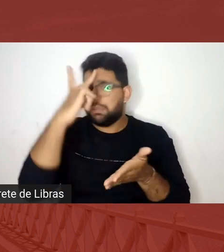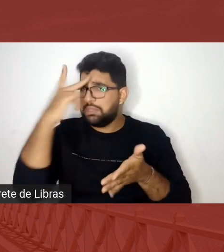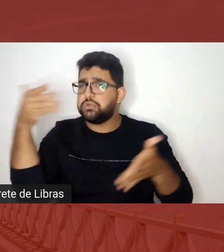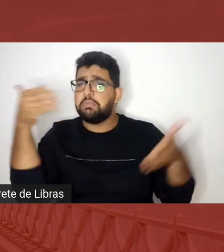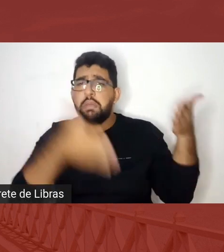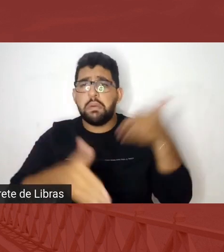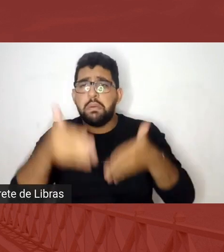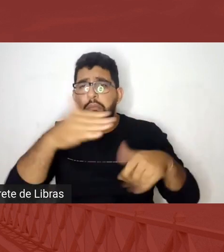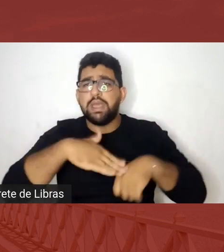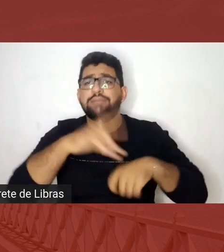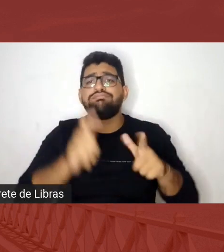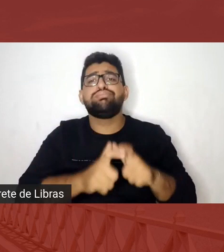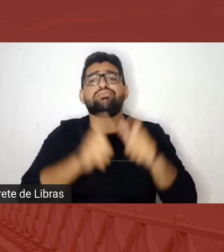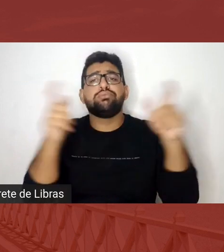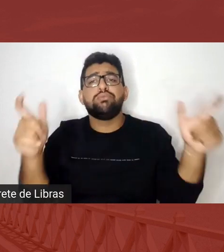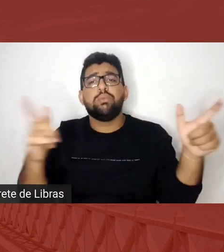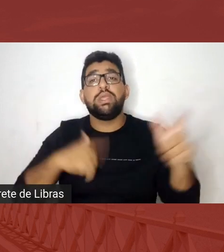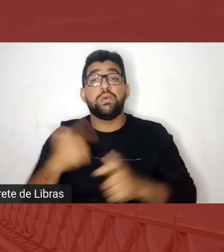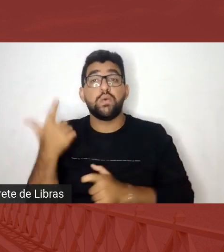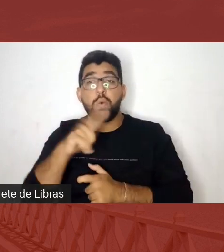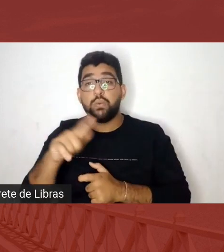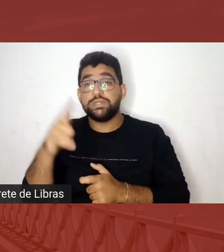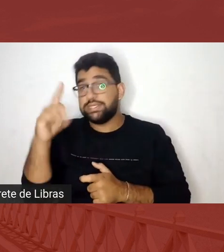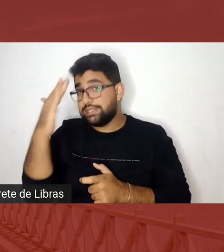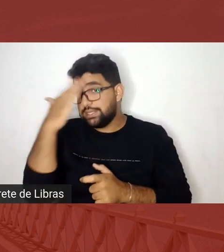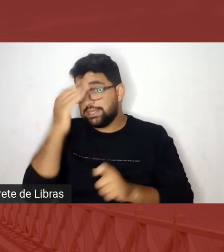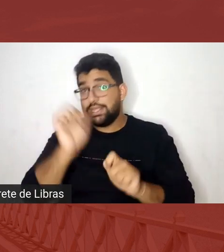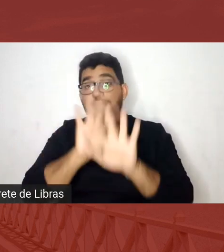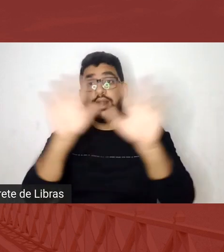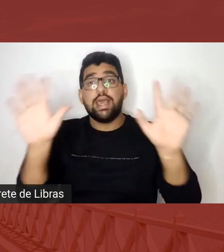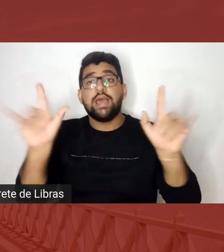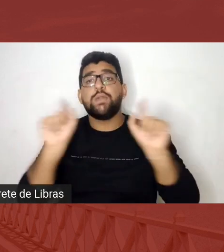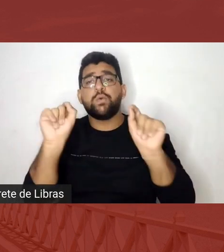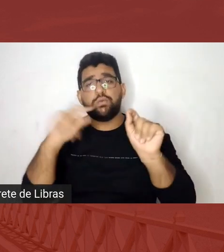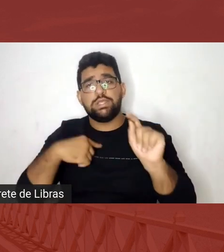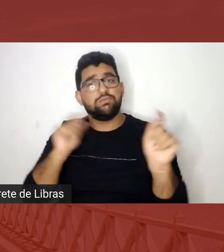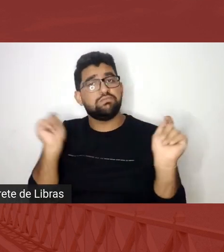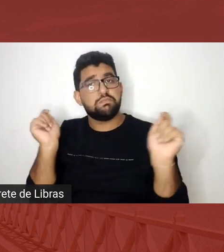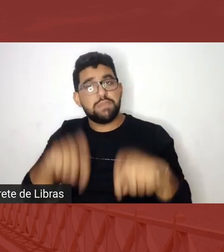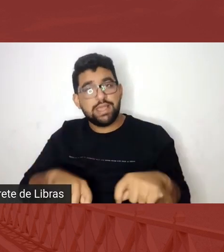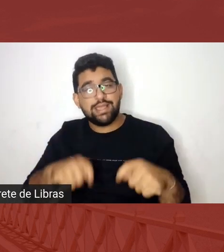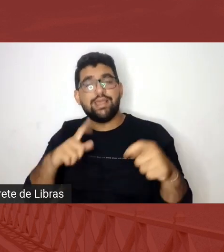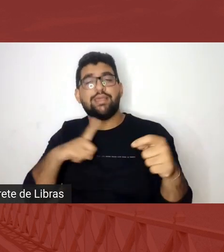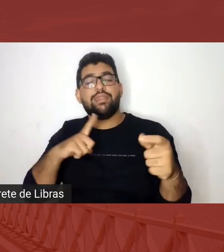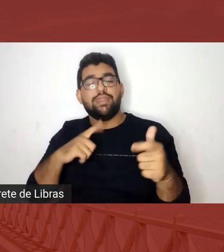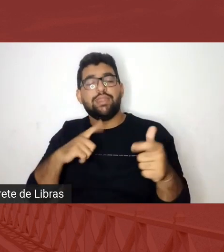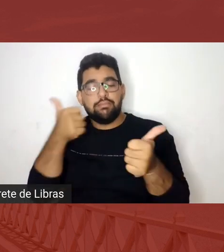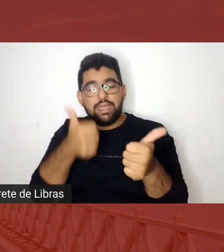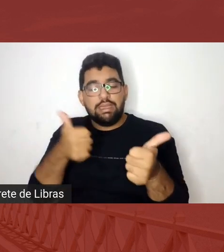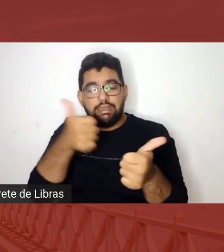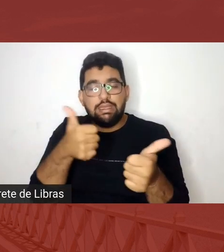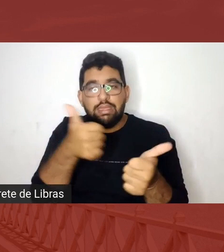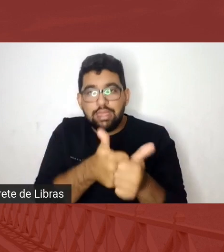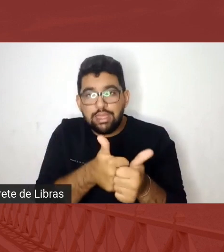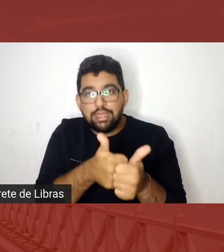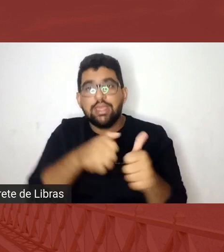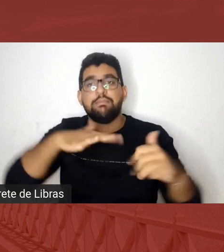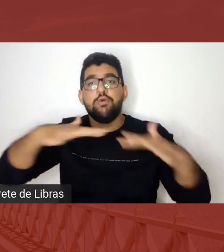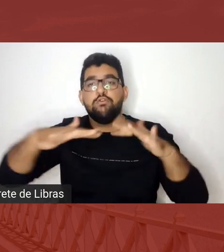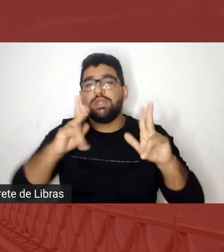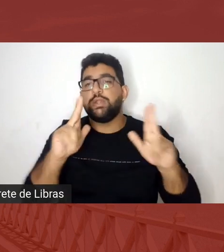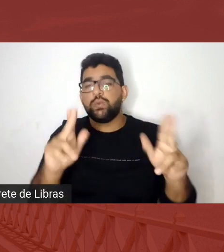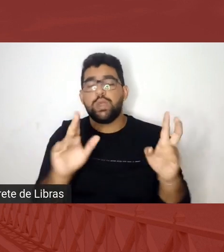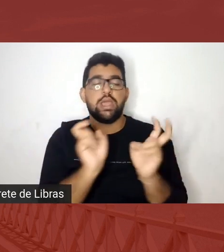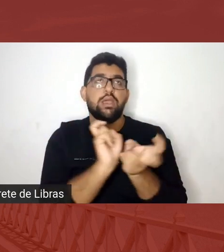Eu fui entender que eu poderia me aproximar de movimentos como a capoeira, que eu poderia me